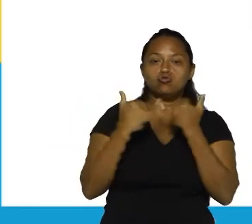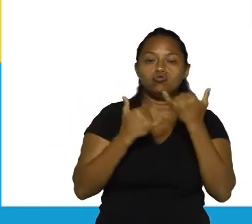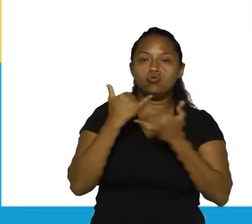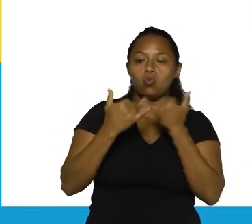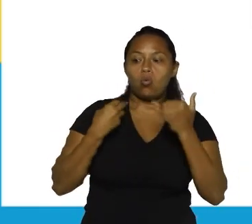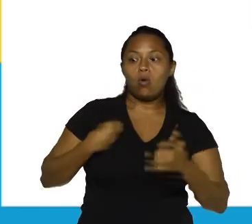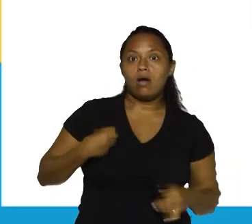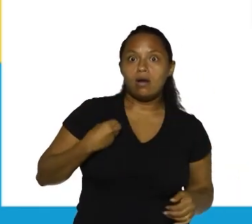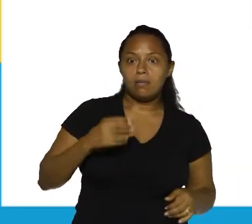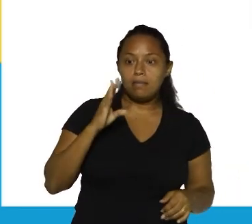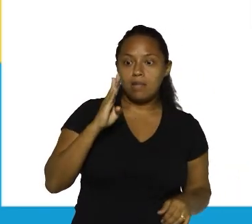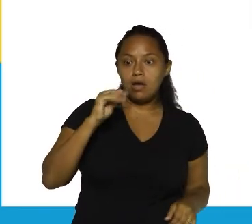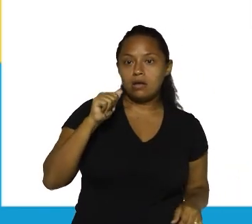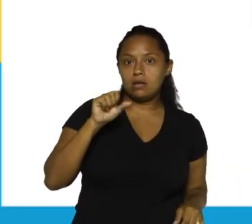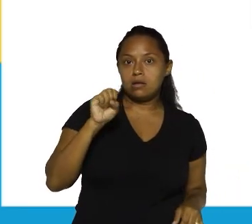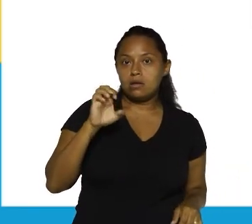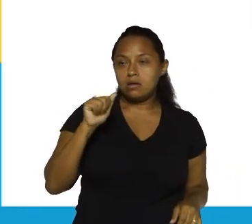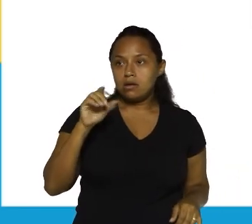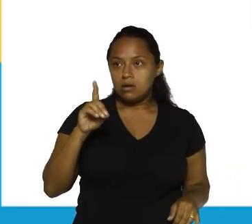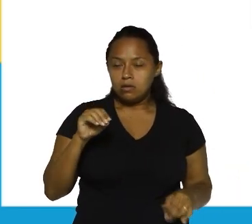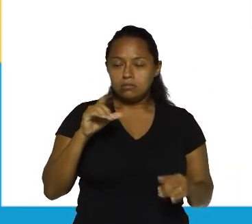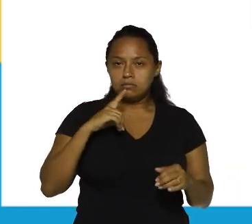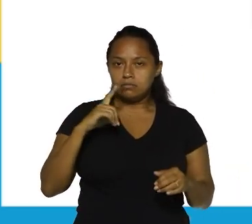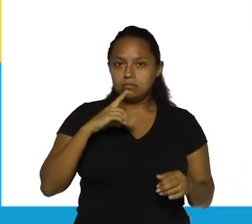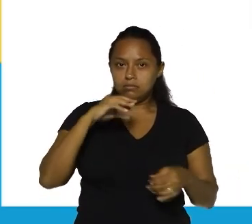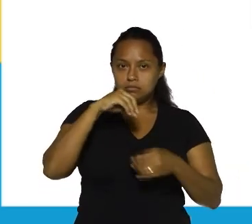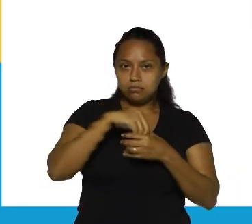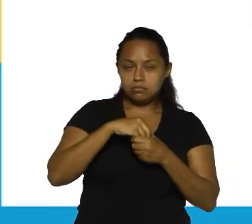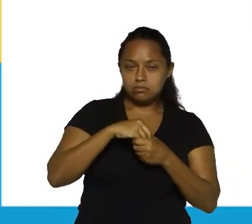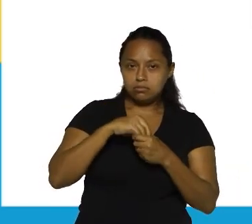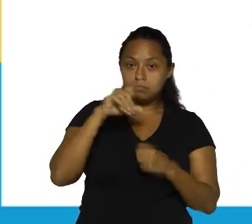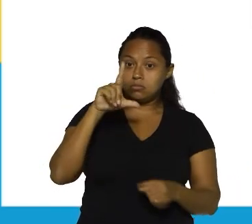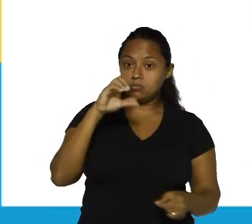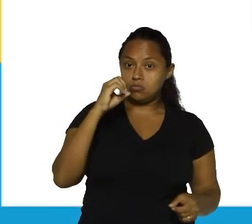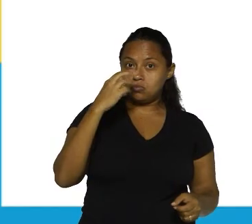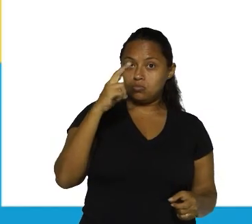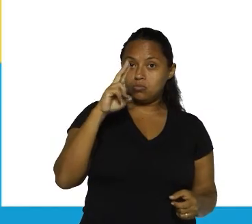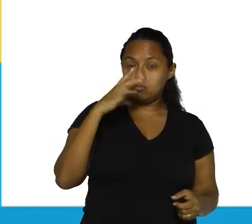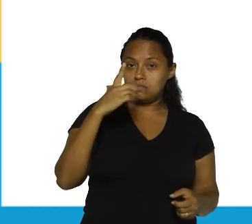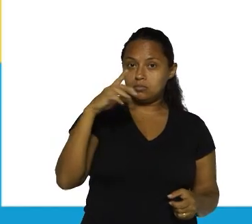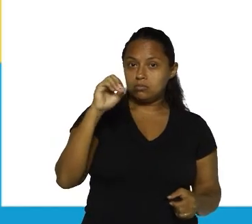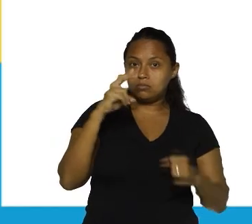é baseado, né? Temos aqui uma locução verbal.